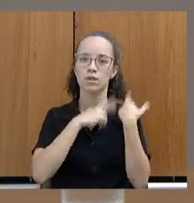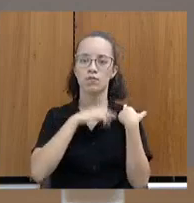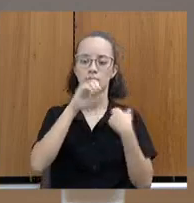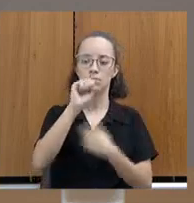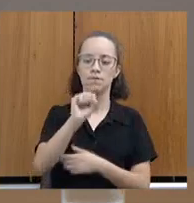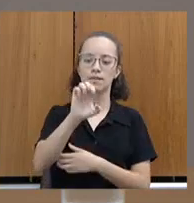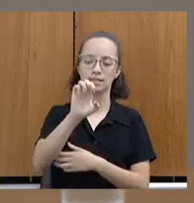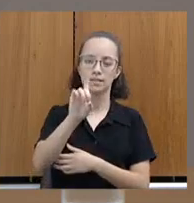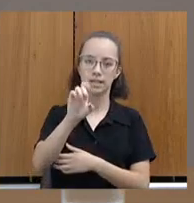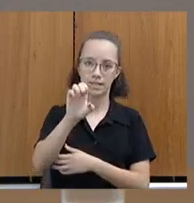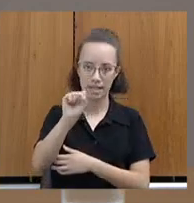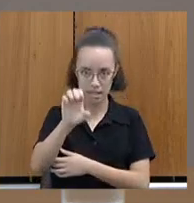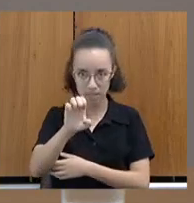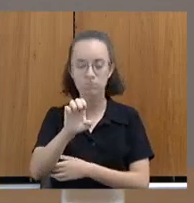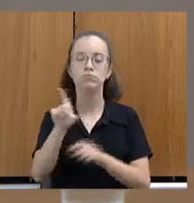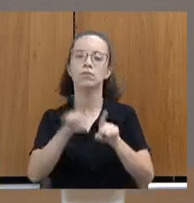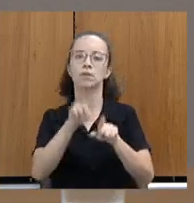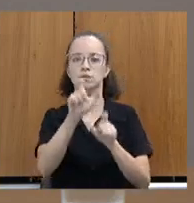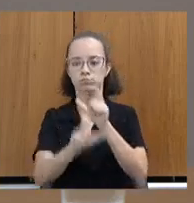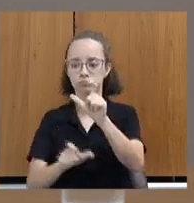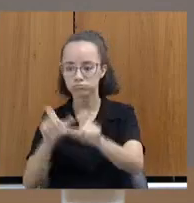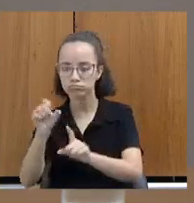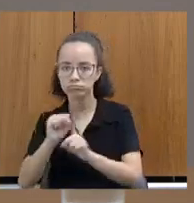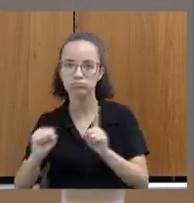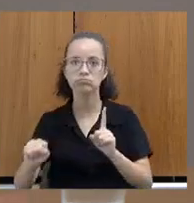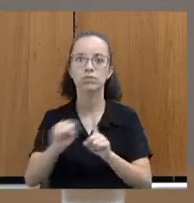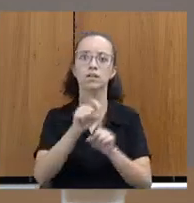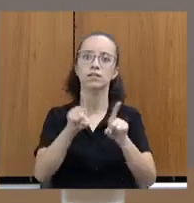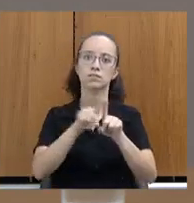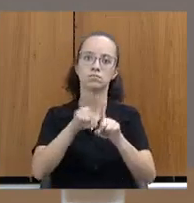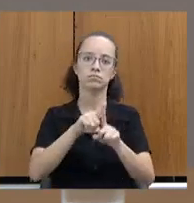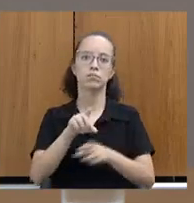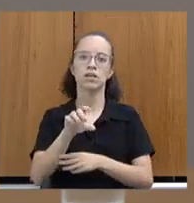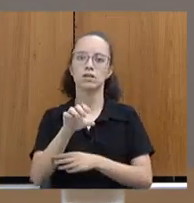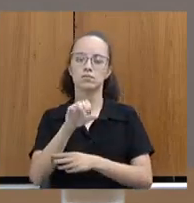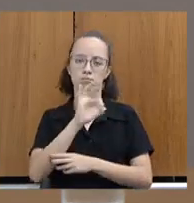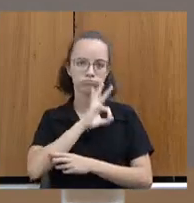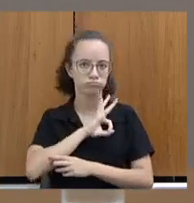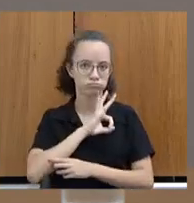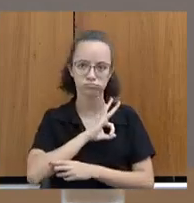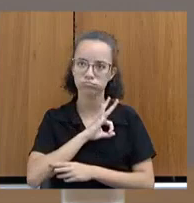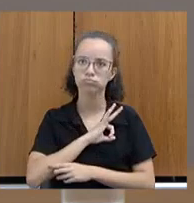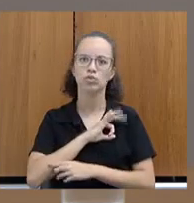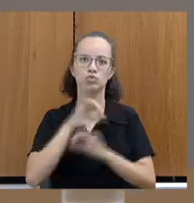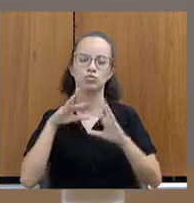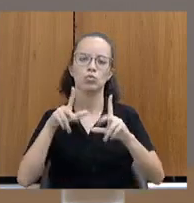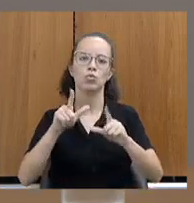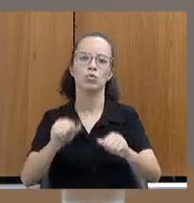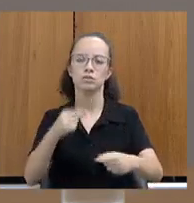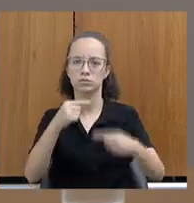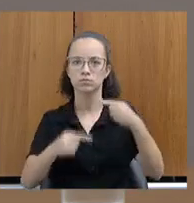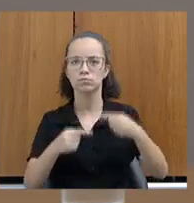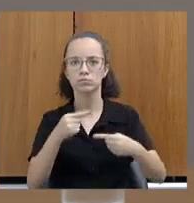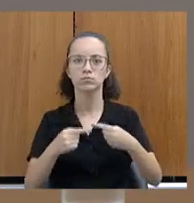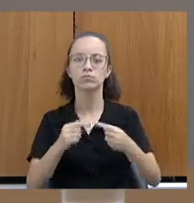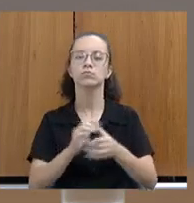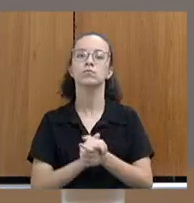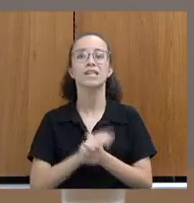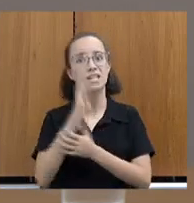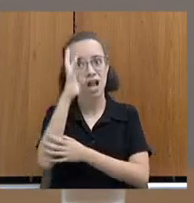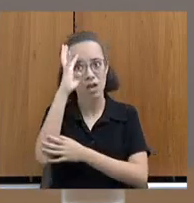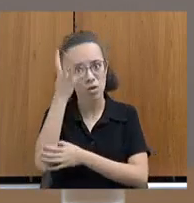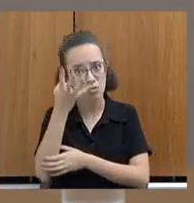sociedade civil e pessoas também da PM, de todas as políticas públicas do Estado, que definem isso.